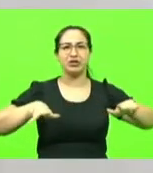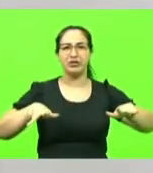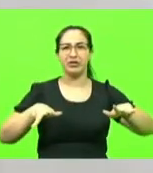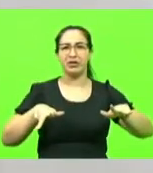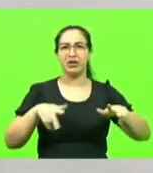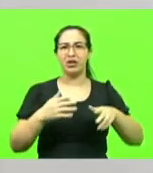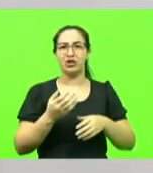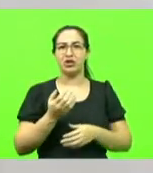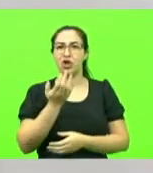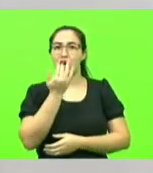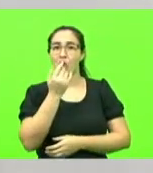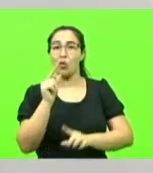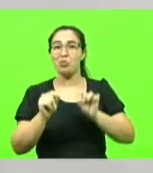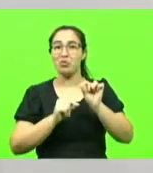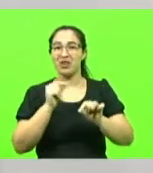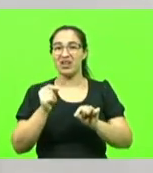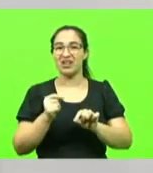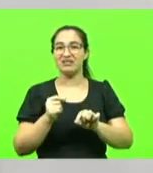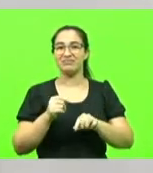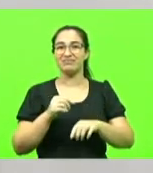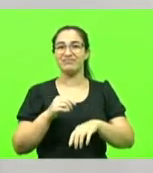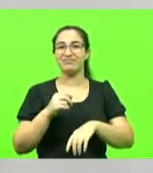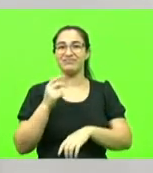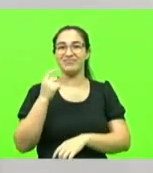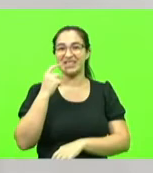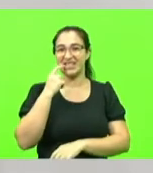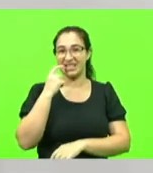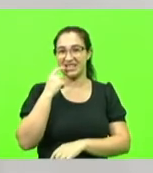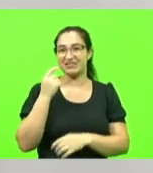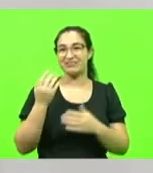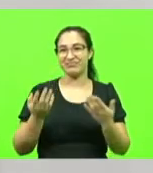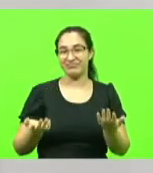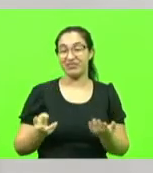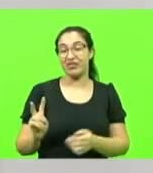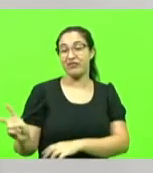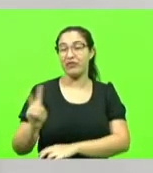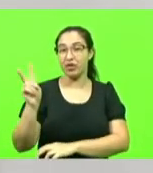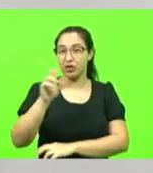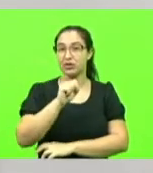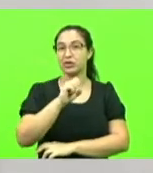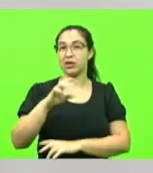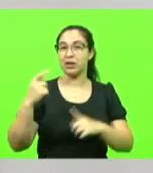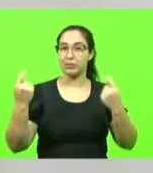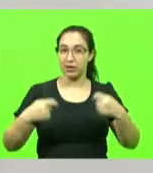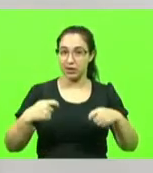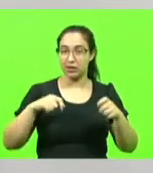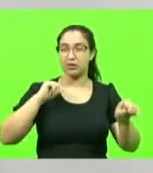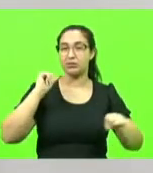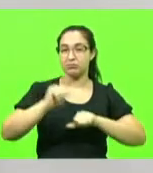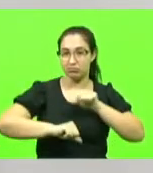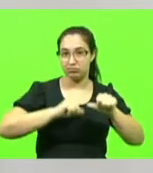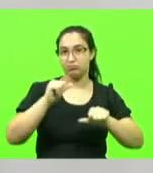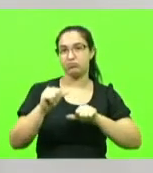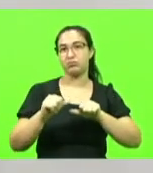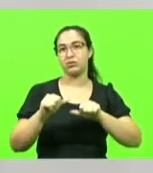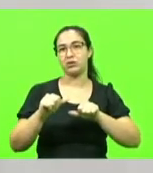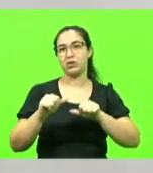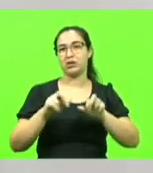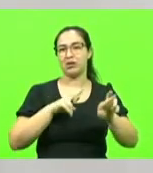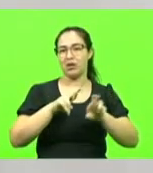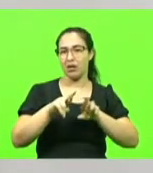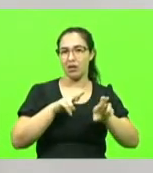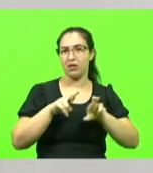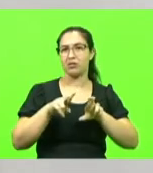Isso precisa mudar. Quem valoriza Santa Catarina precisa mudar essa forma de se relacionar com Brasília. Eu não